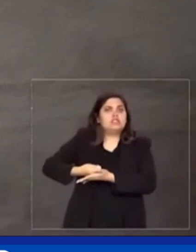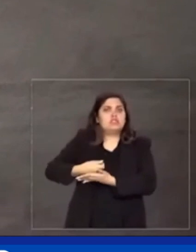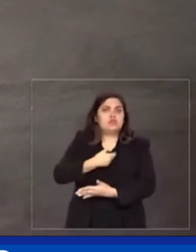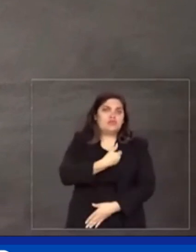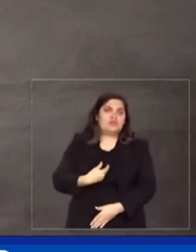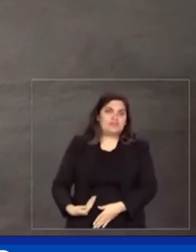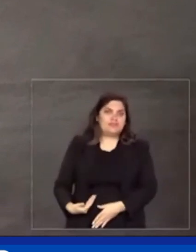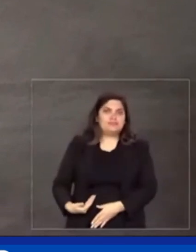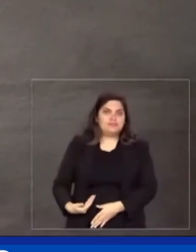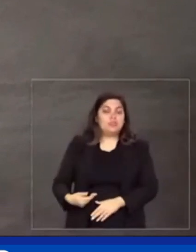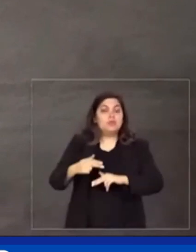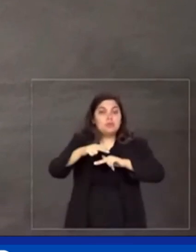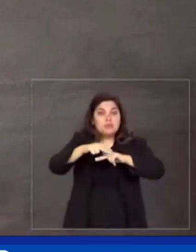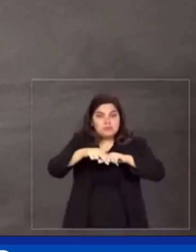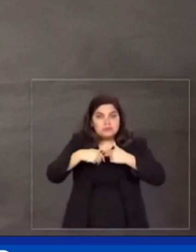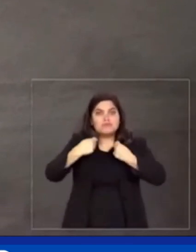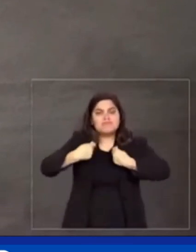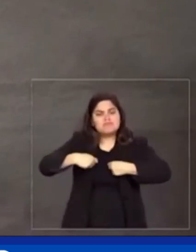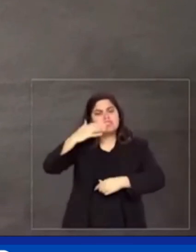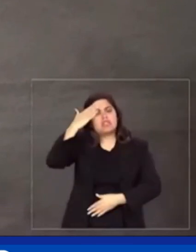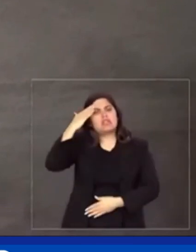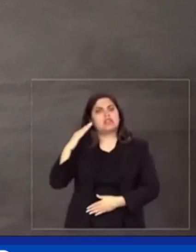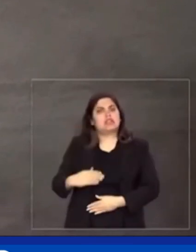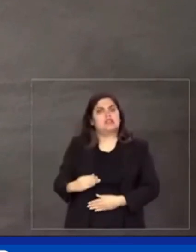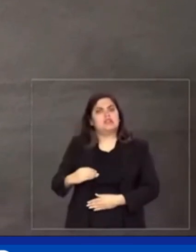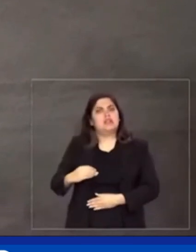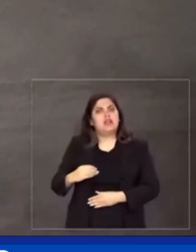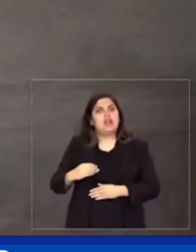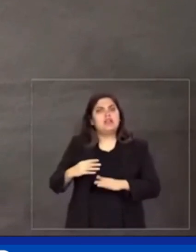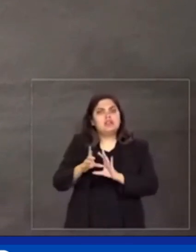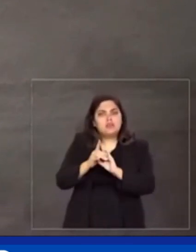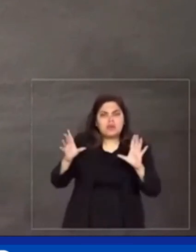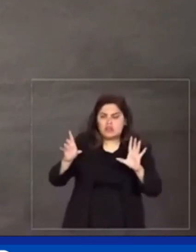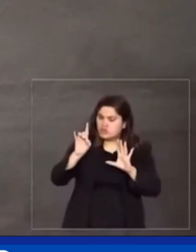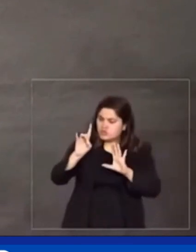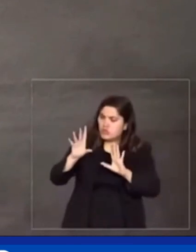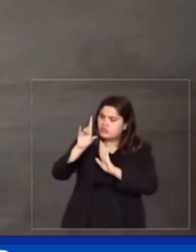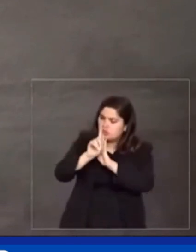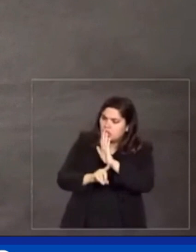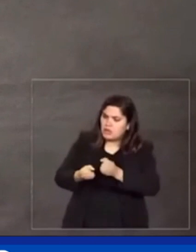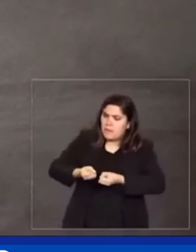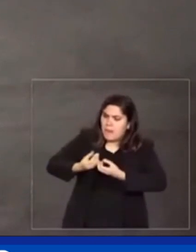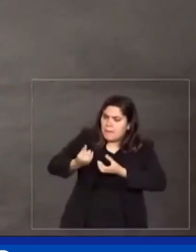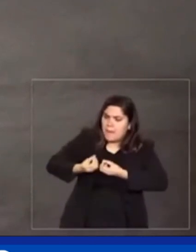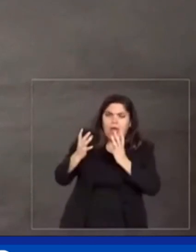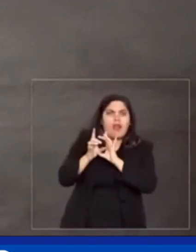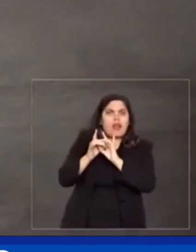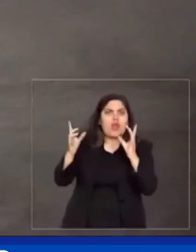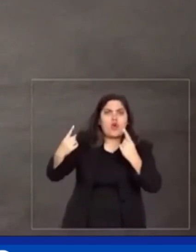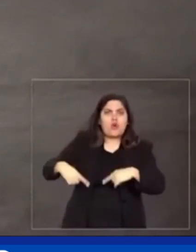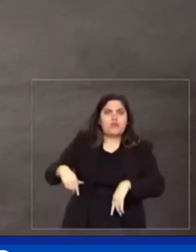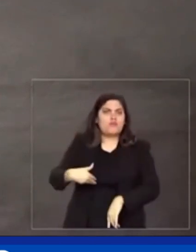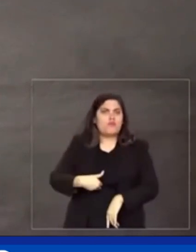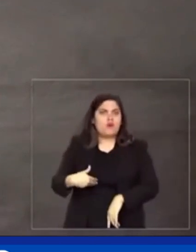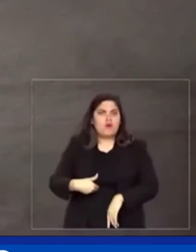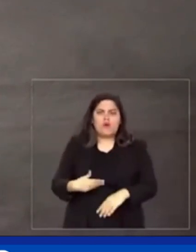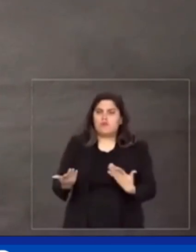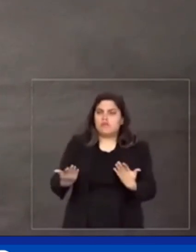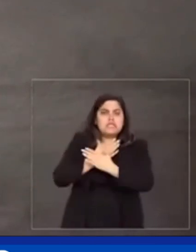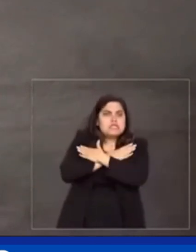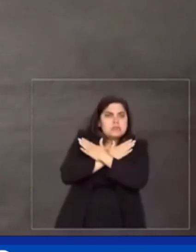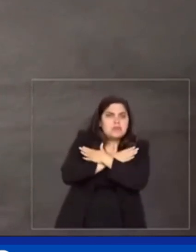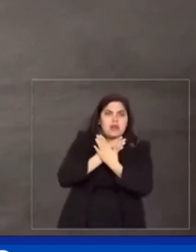governos. É preciso entender que a democracia é muito mais do que um direito de se manifestar livremente contra a fome. O